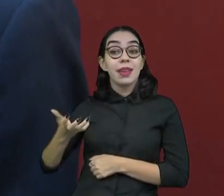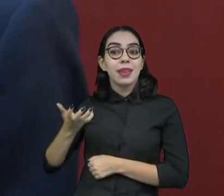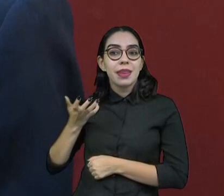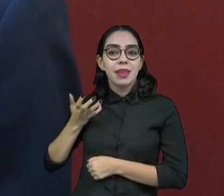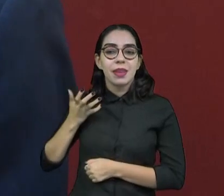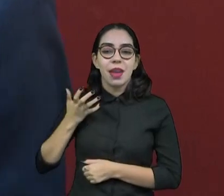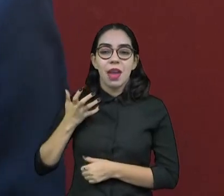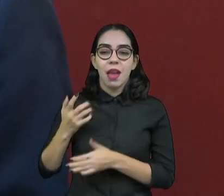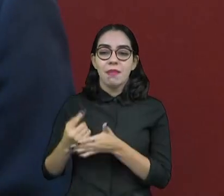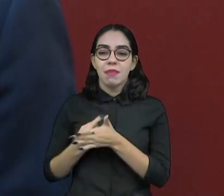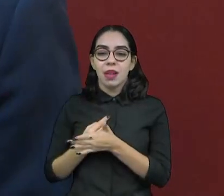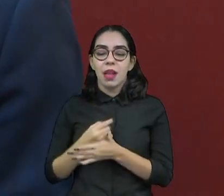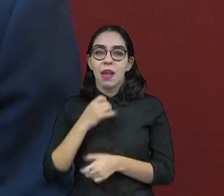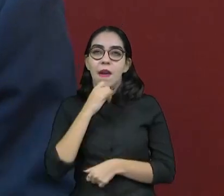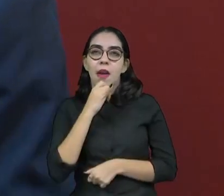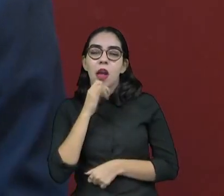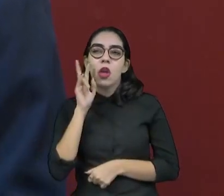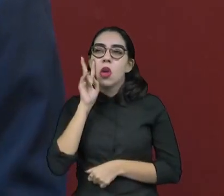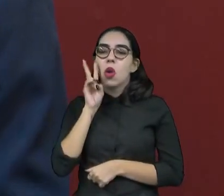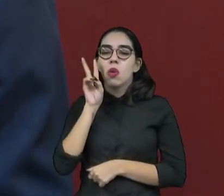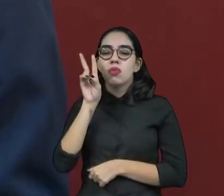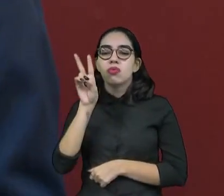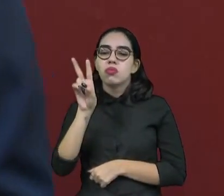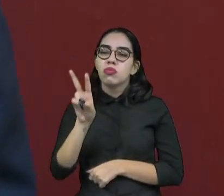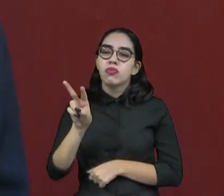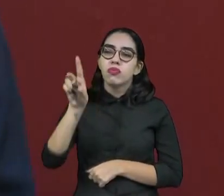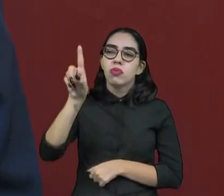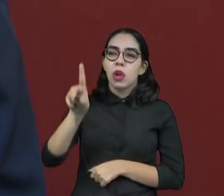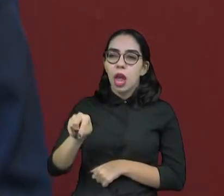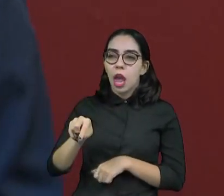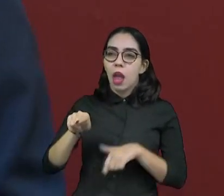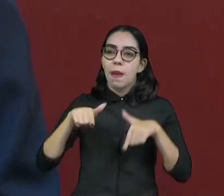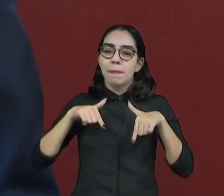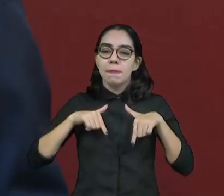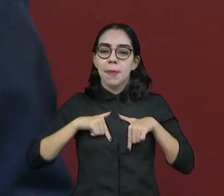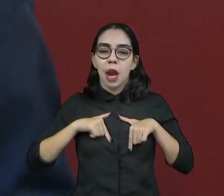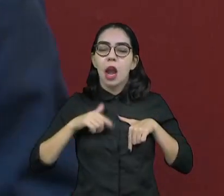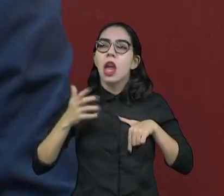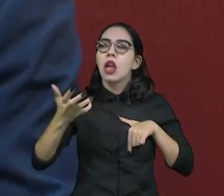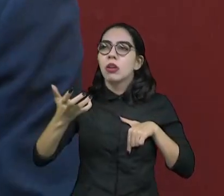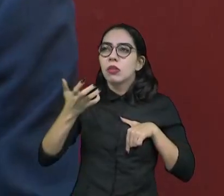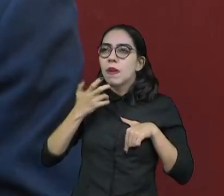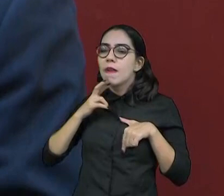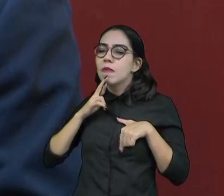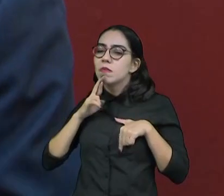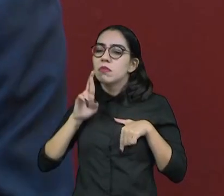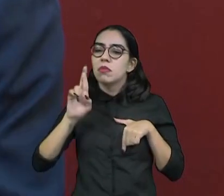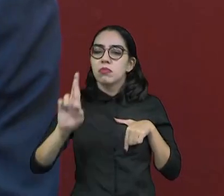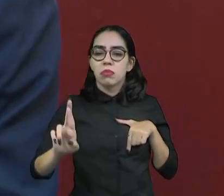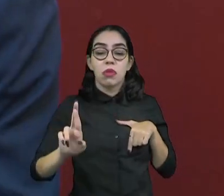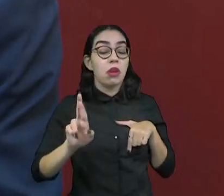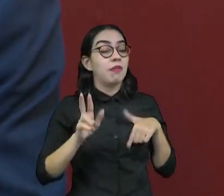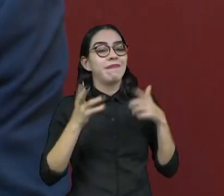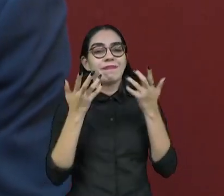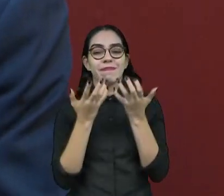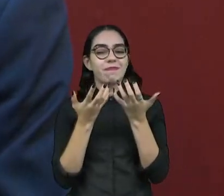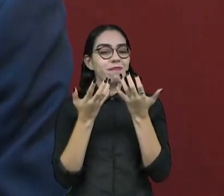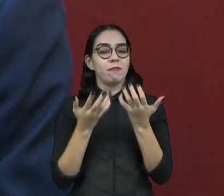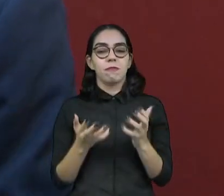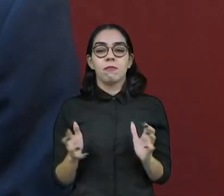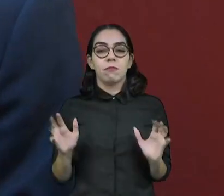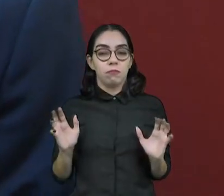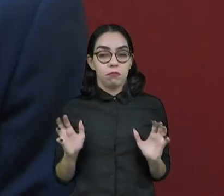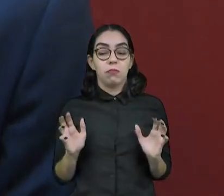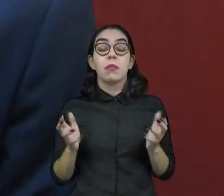entrevistadas. Por exemplo, você vê ali uma pessoa com jeito de entrevistador e você vai lá e o aborda. Ah, eu queria responder a pesquisa. Os entrevistadores normalmente são orientados a